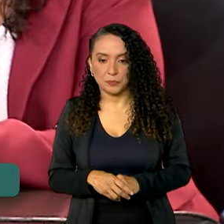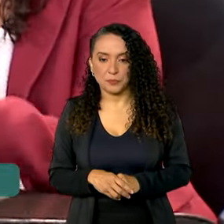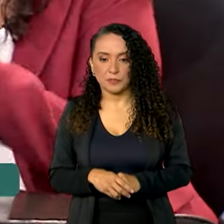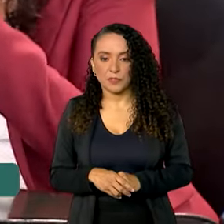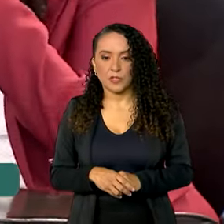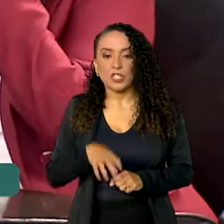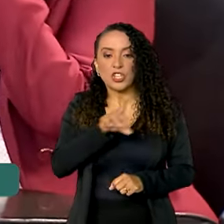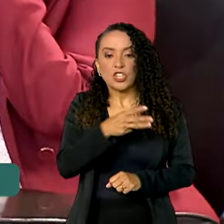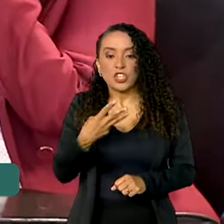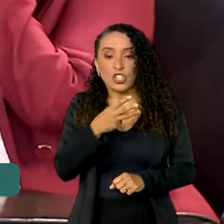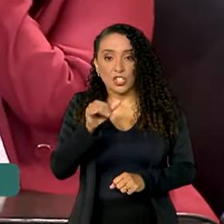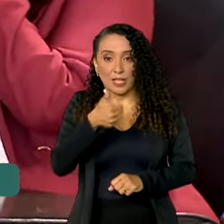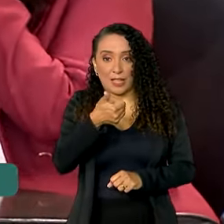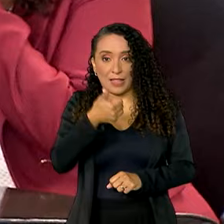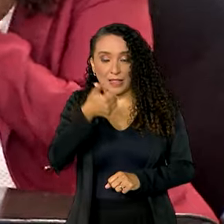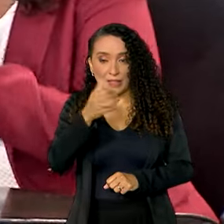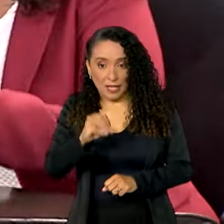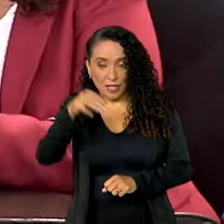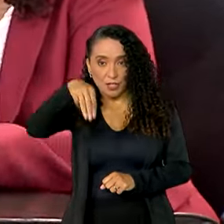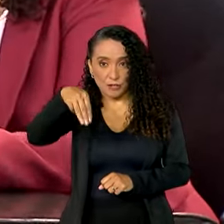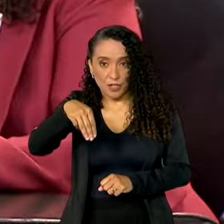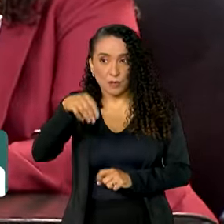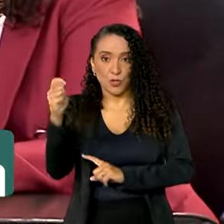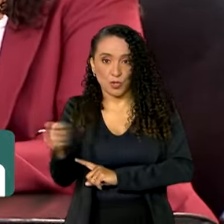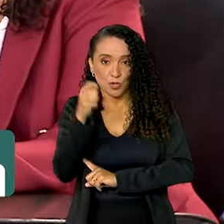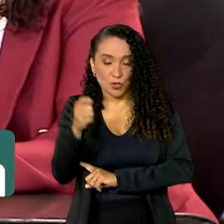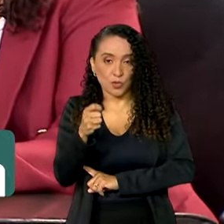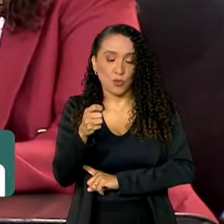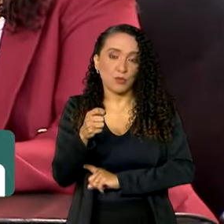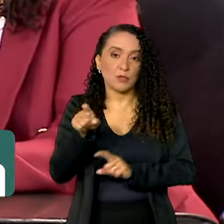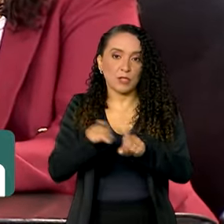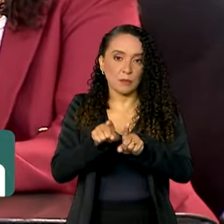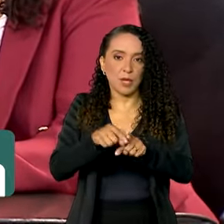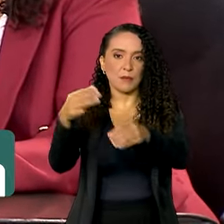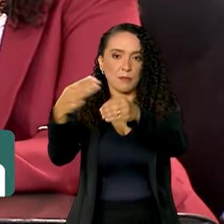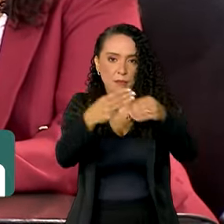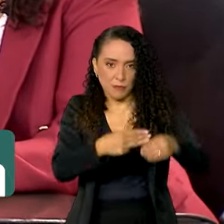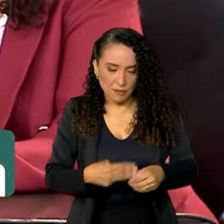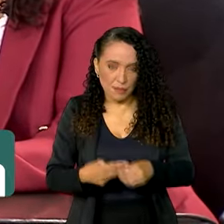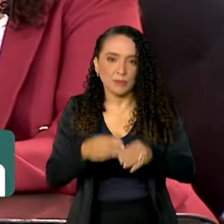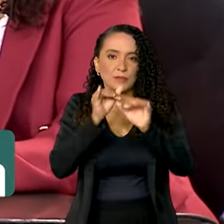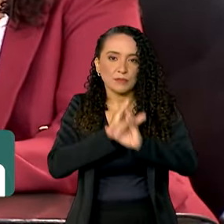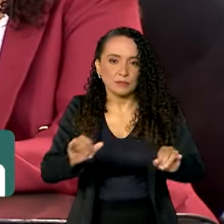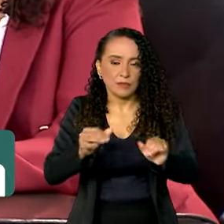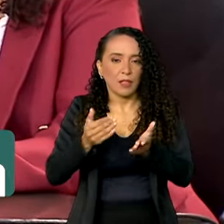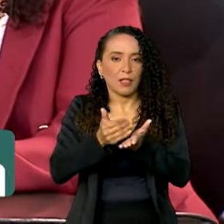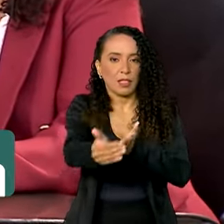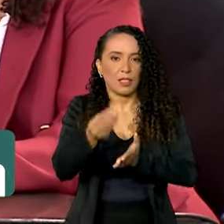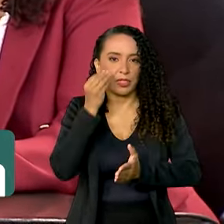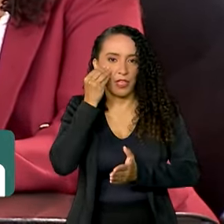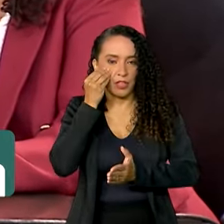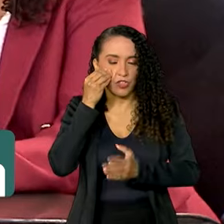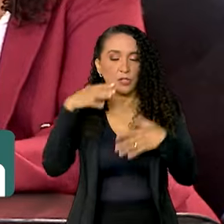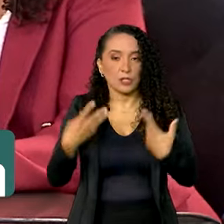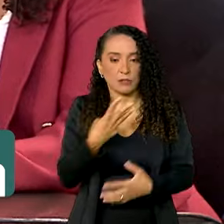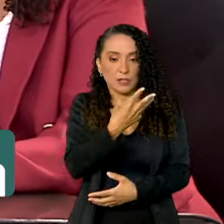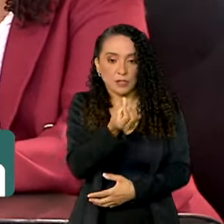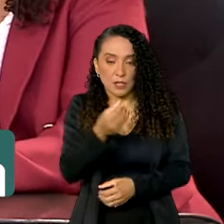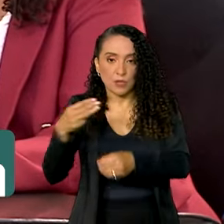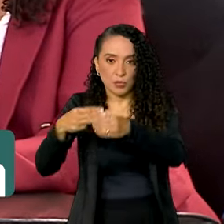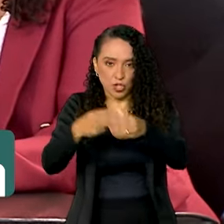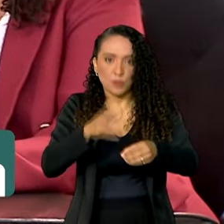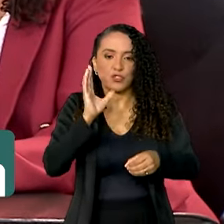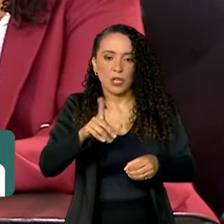Começando no dia 30 de novembro, no Rio Grande do Sul, em 36 municípios. Como colocado aqui, os 36 municípios já